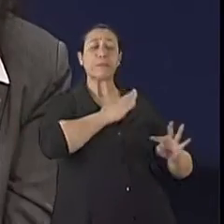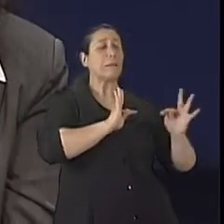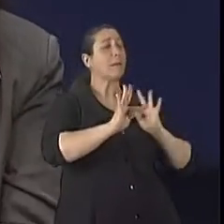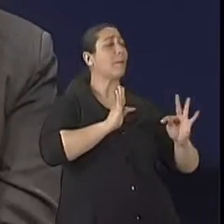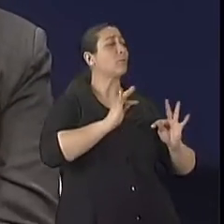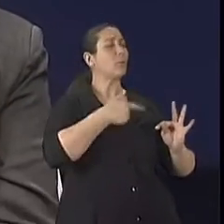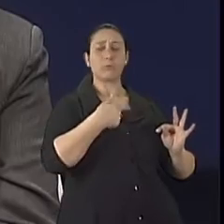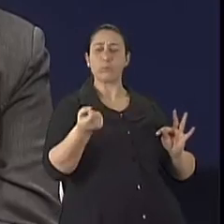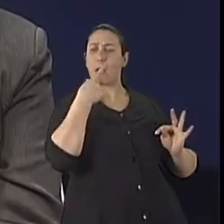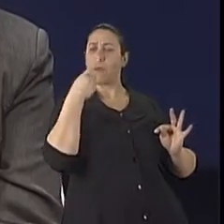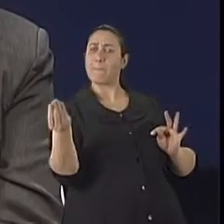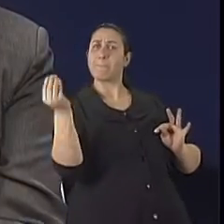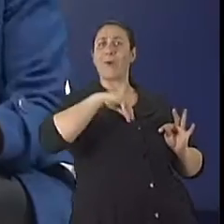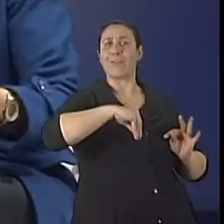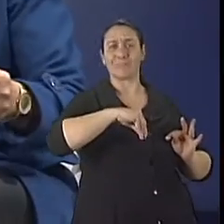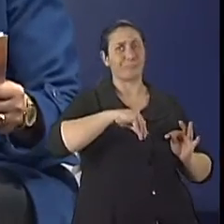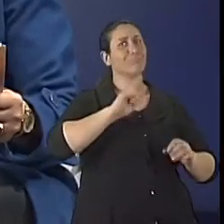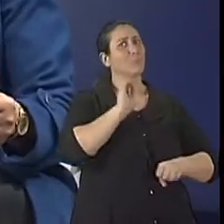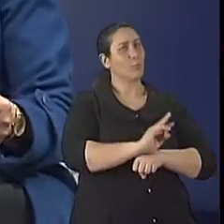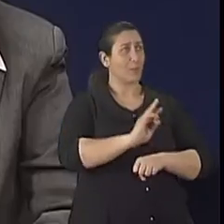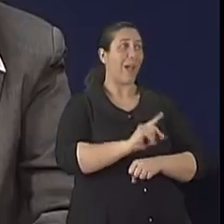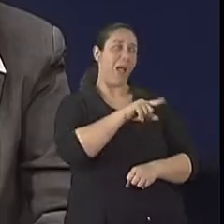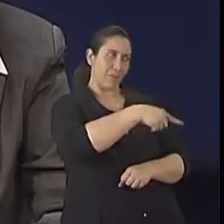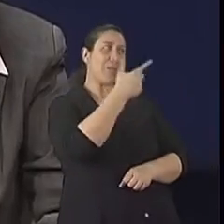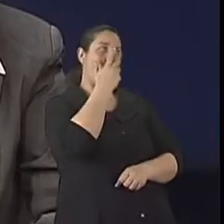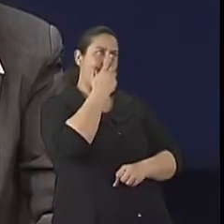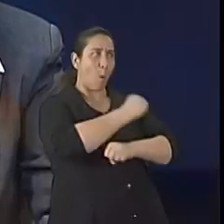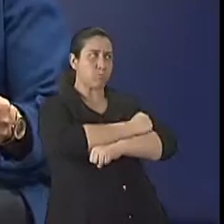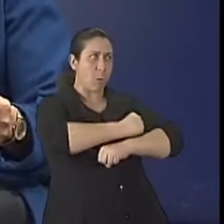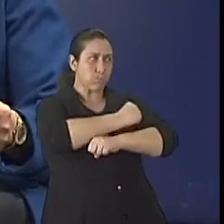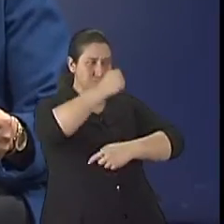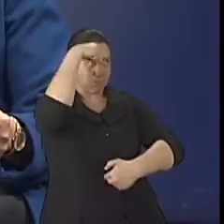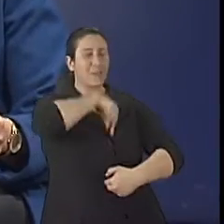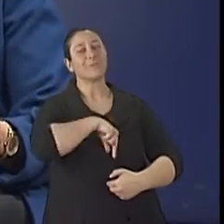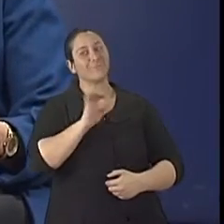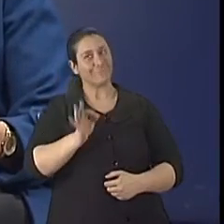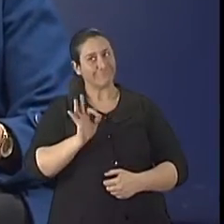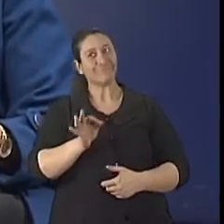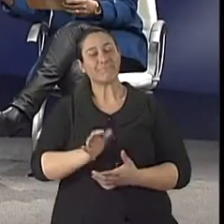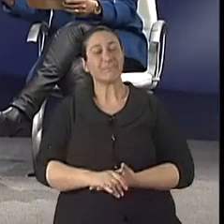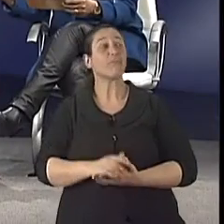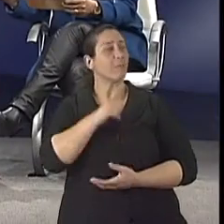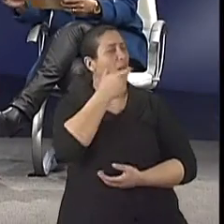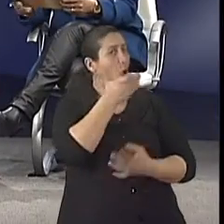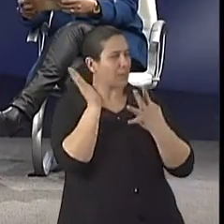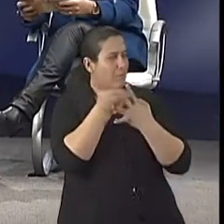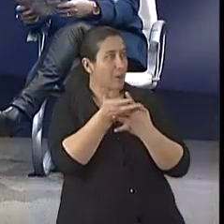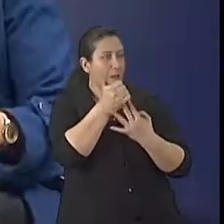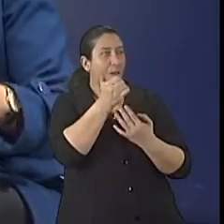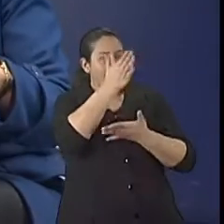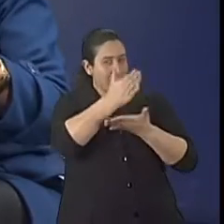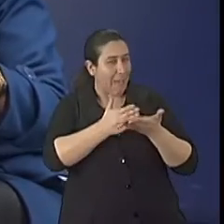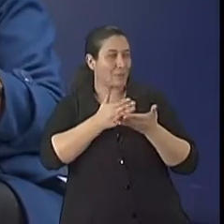aí são as interações medicamentosas. Aí que eu chamo de bomba relógio. É uma bomba relógio. Mas nós vamos a um pequeno intervalo, e a gente só está na metade do programa,